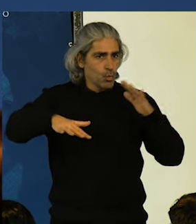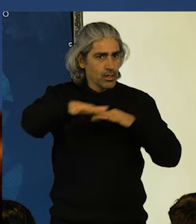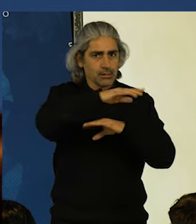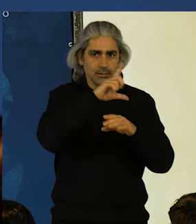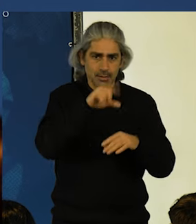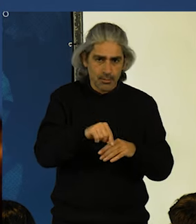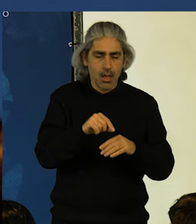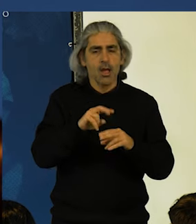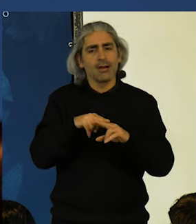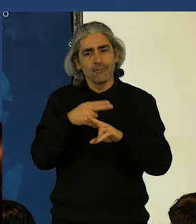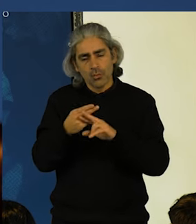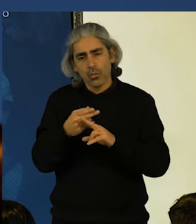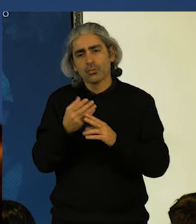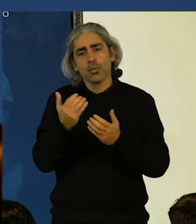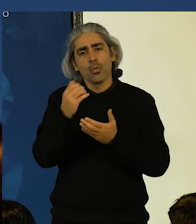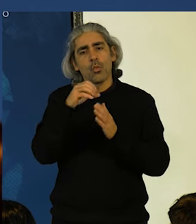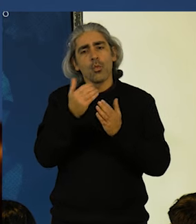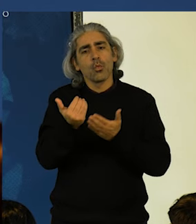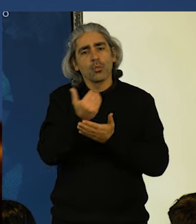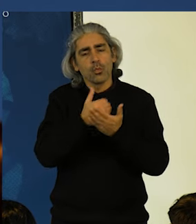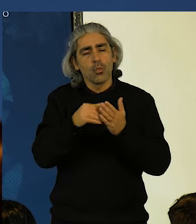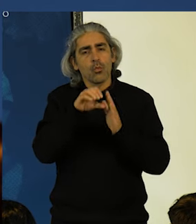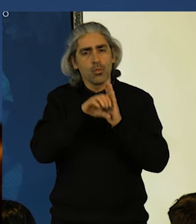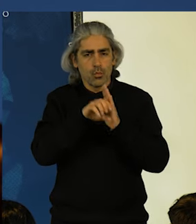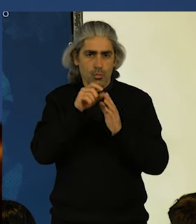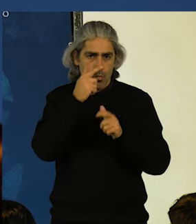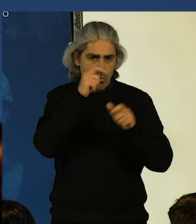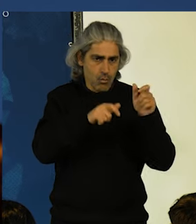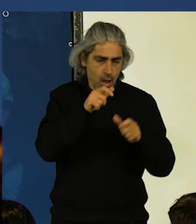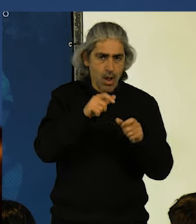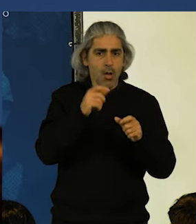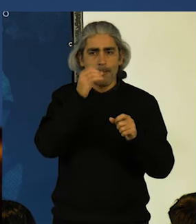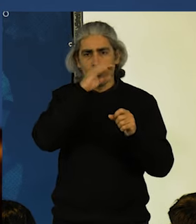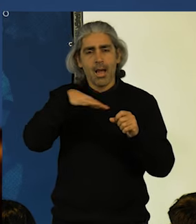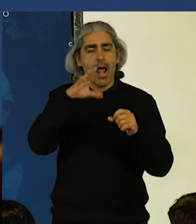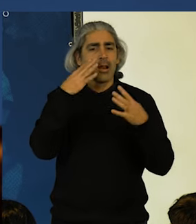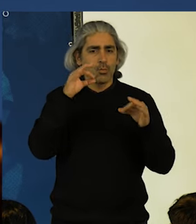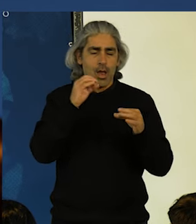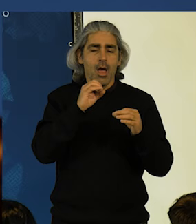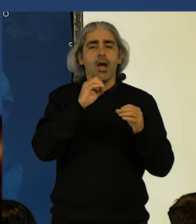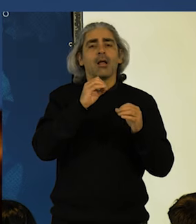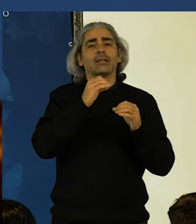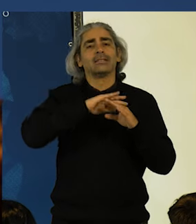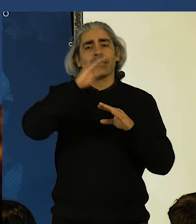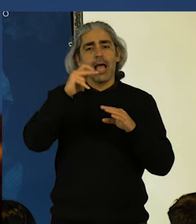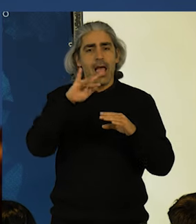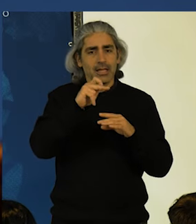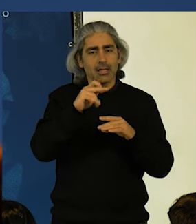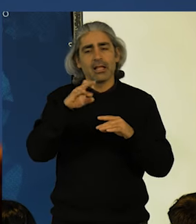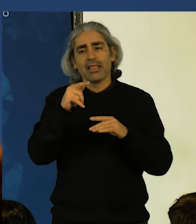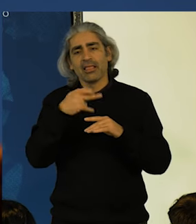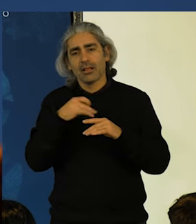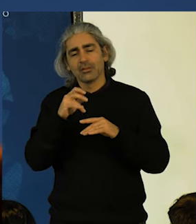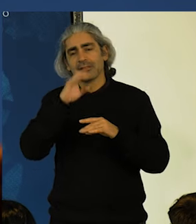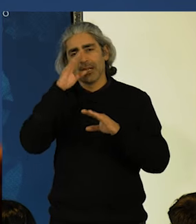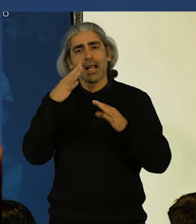Reforçando em meios humanos e materiais o parque natural das Serras de Aero e Candeeiros e à reserva natural do Paúl do Boquilogo.